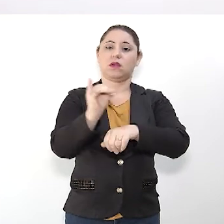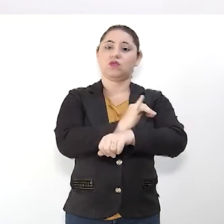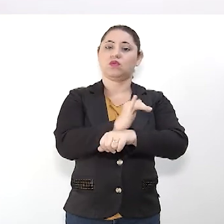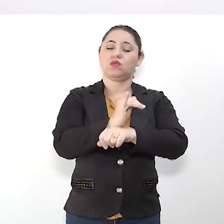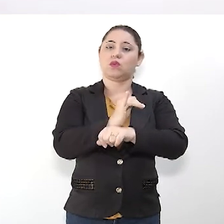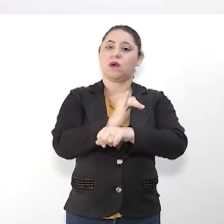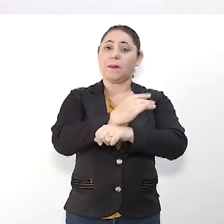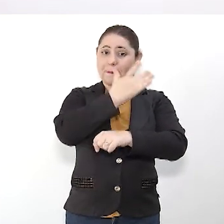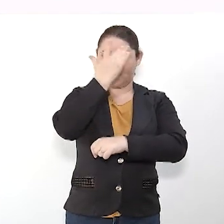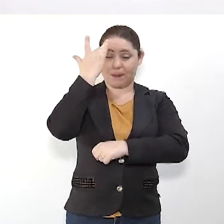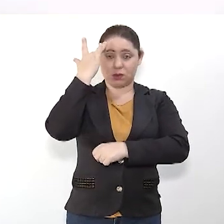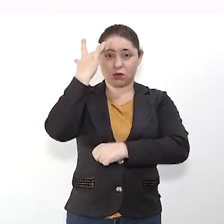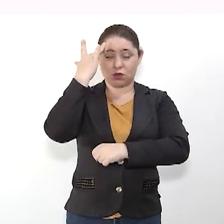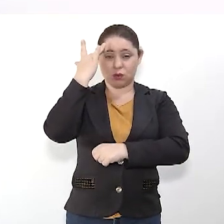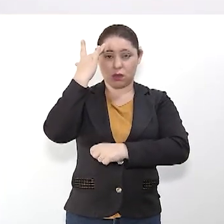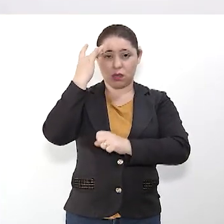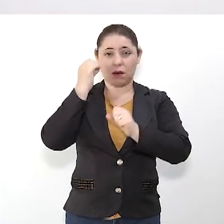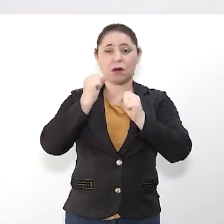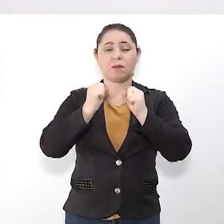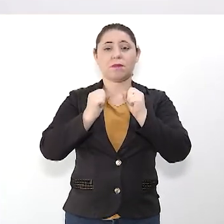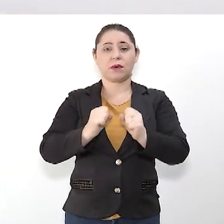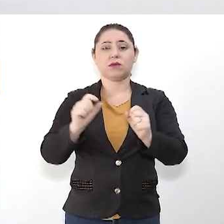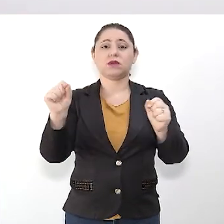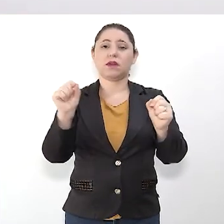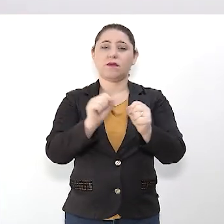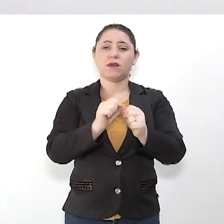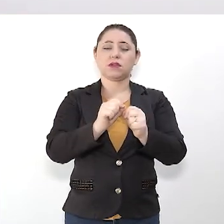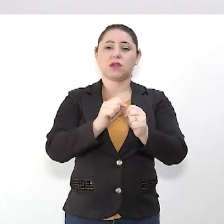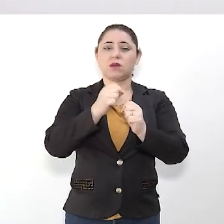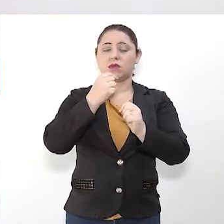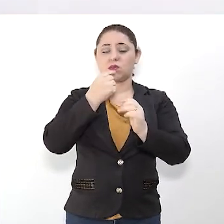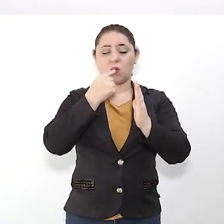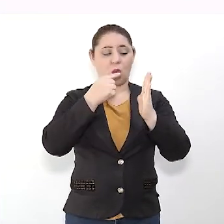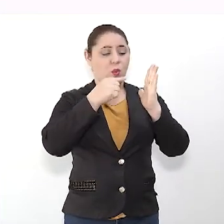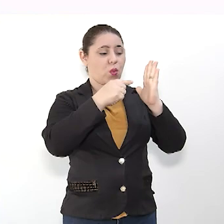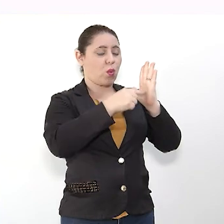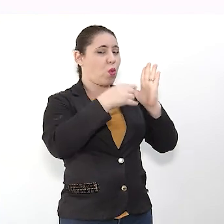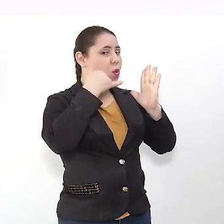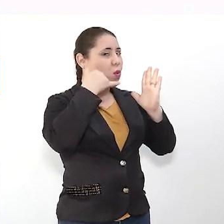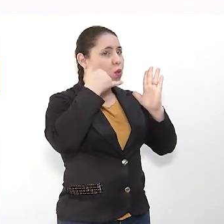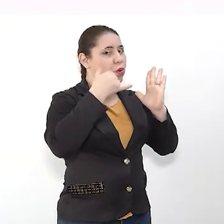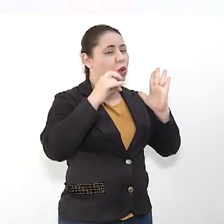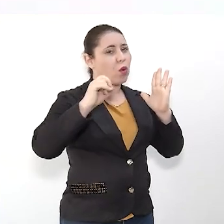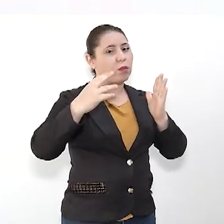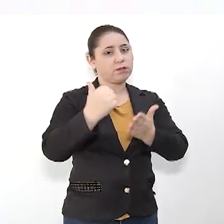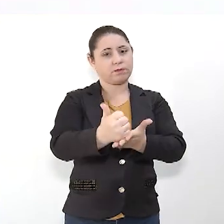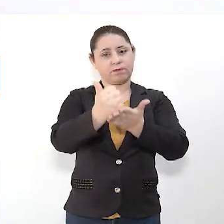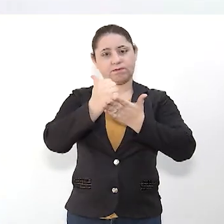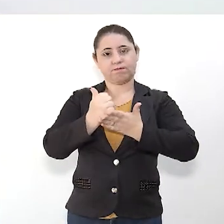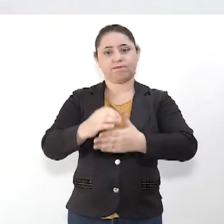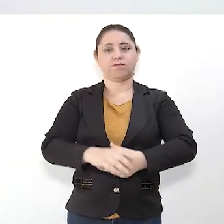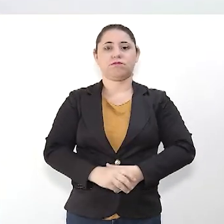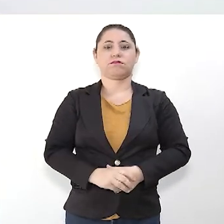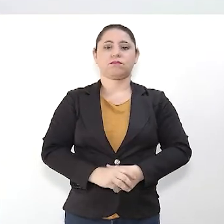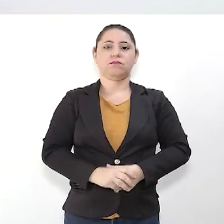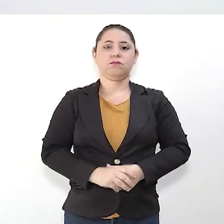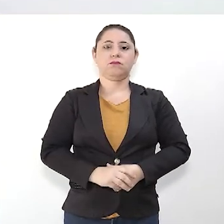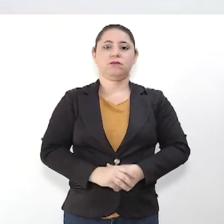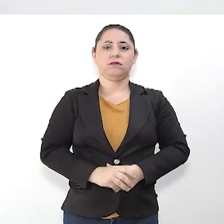que possa trazer instrumento para que as pessoas possam fazer a denúncia e possam buscar